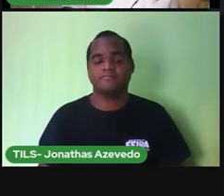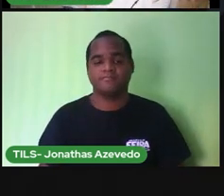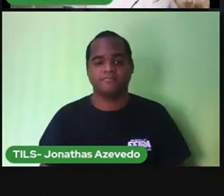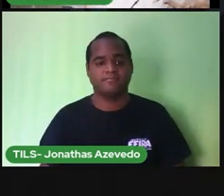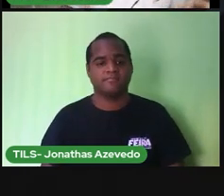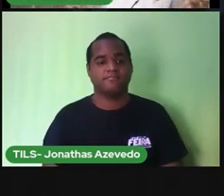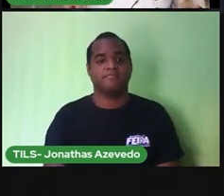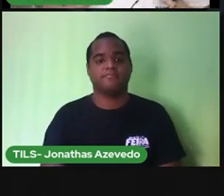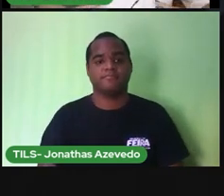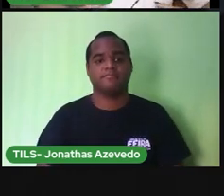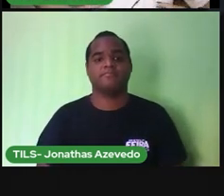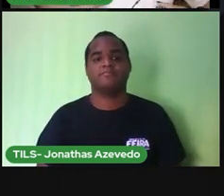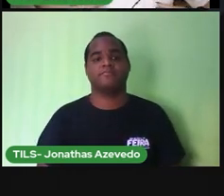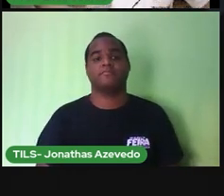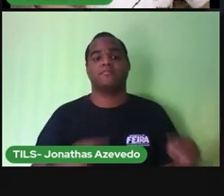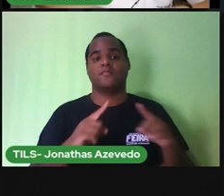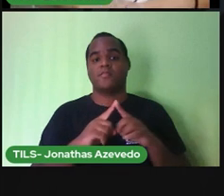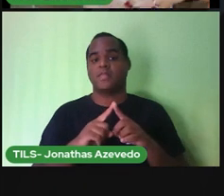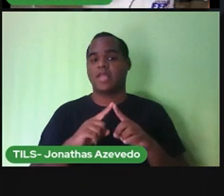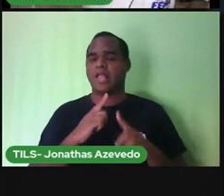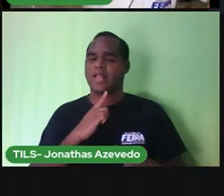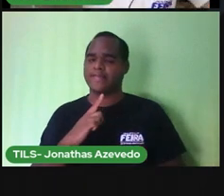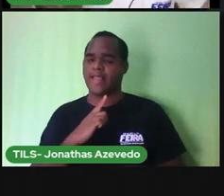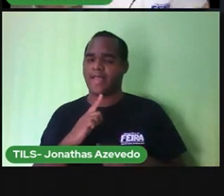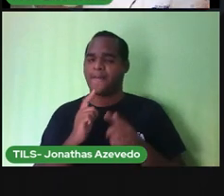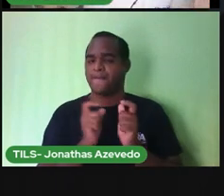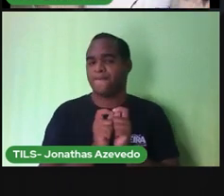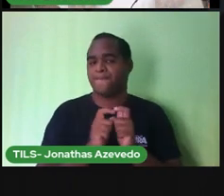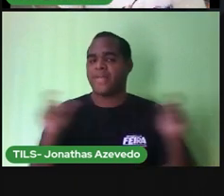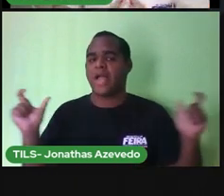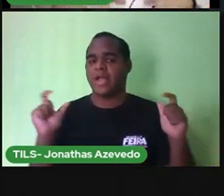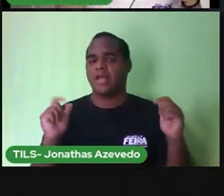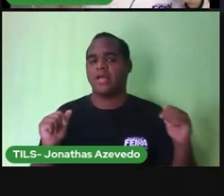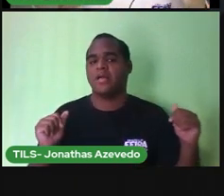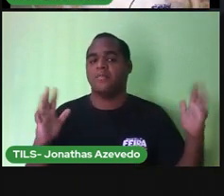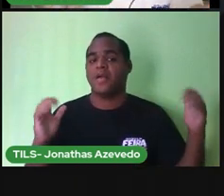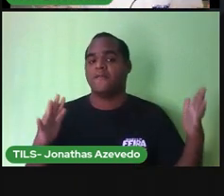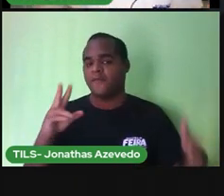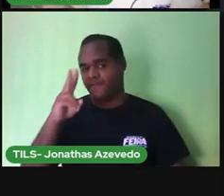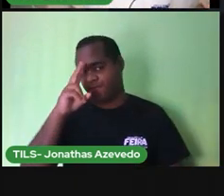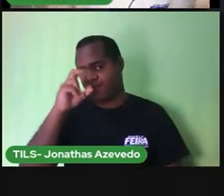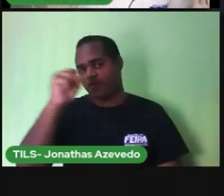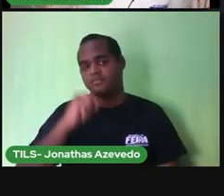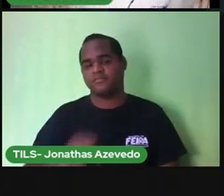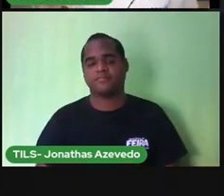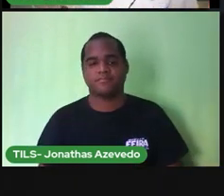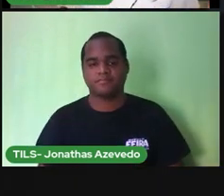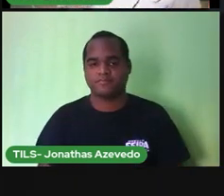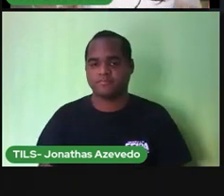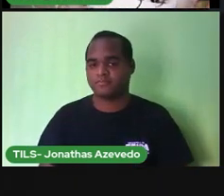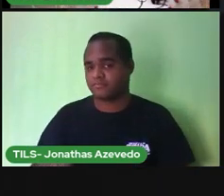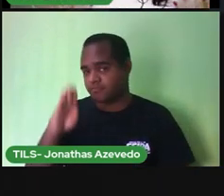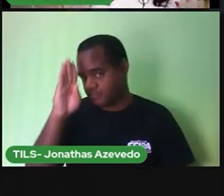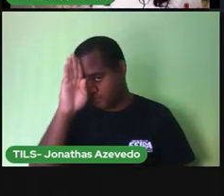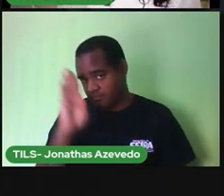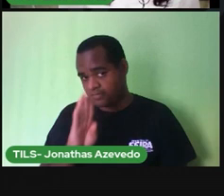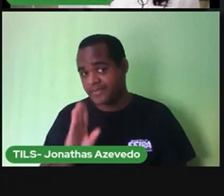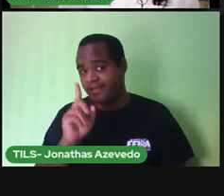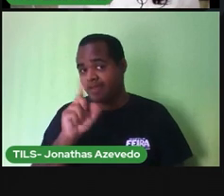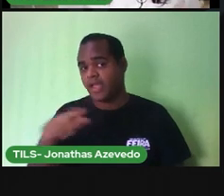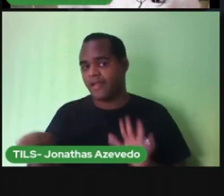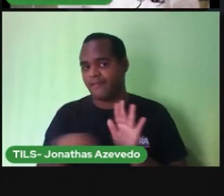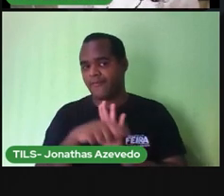Então, predominar é aquela que aparece mais, com mais força. O Brasil é um país